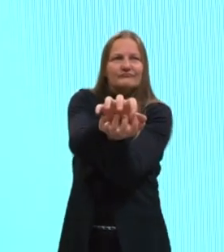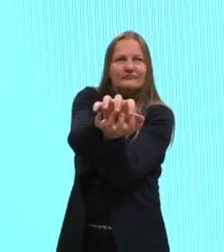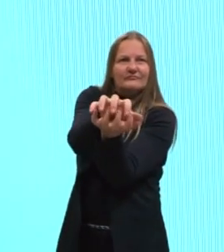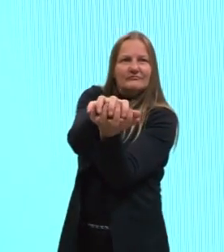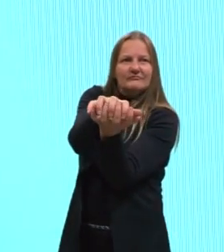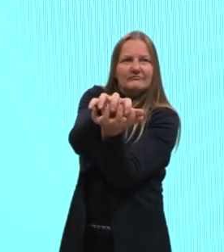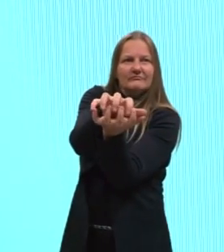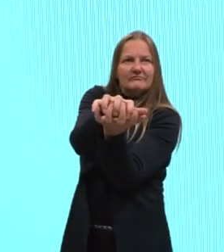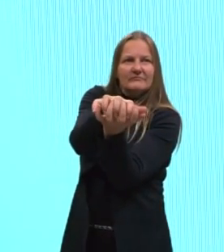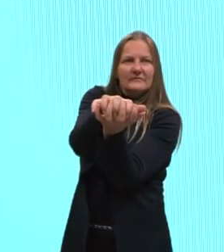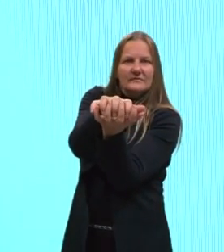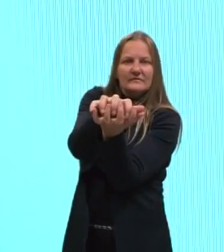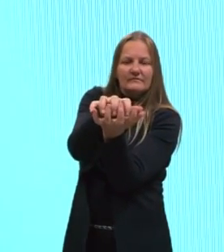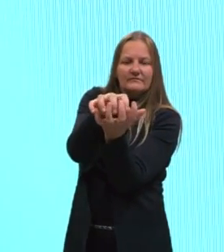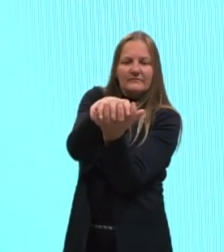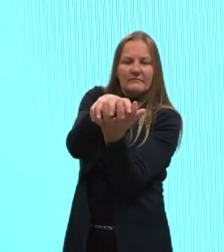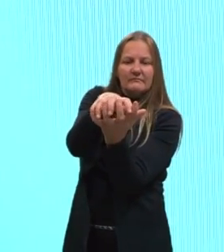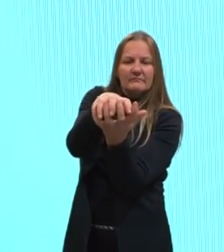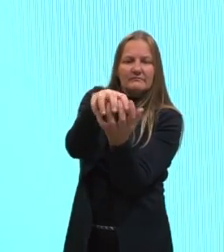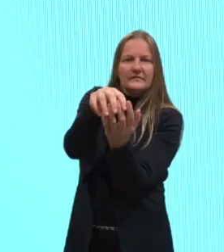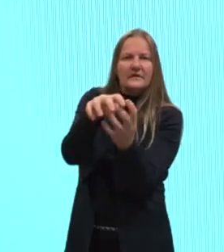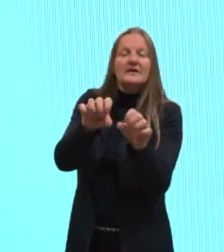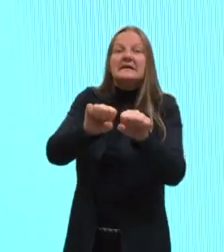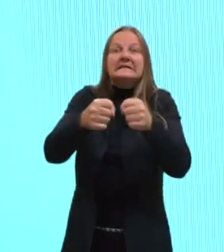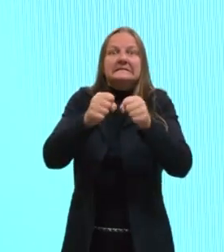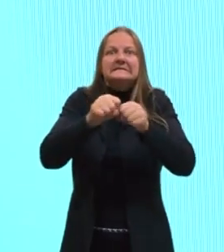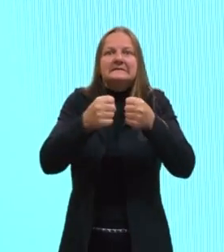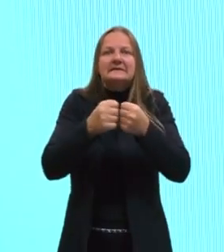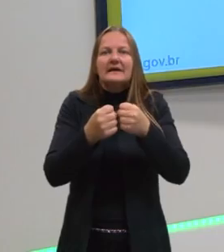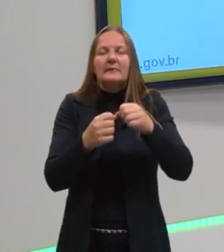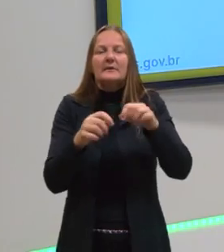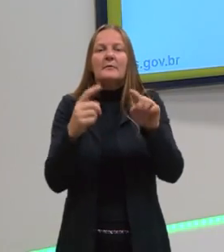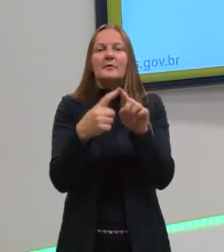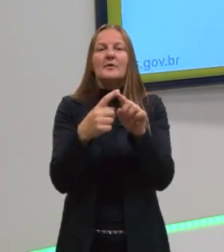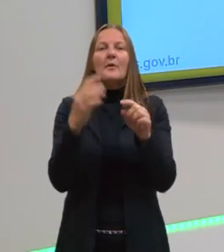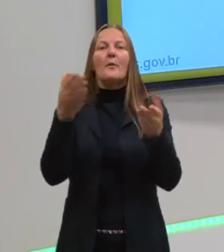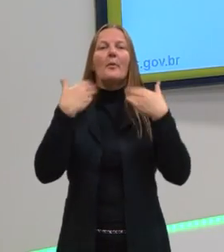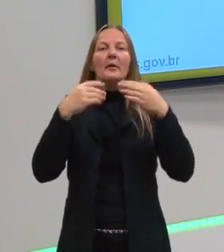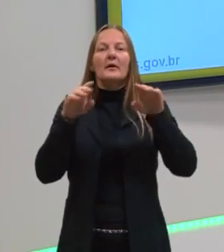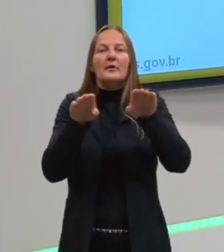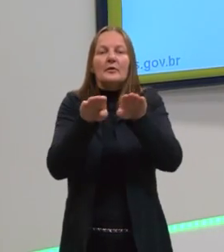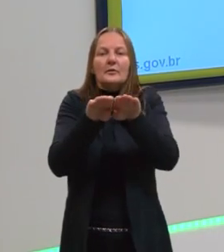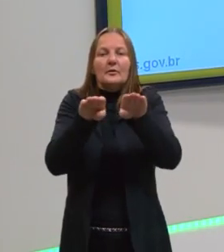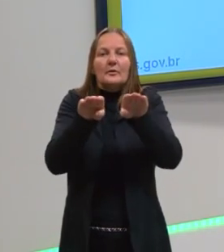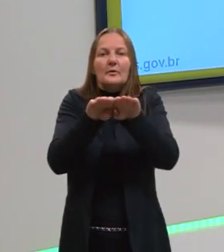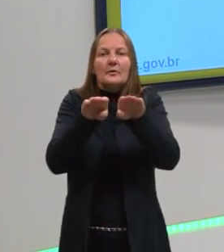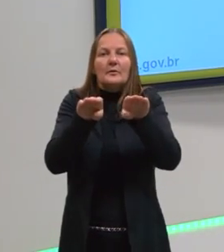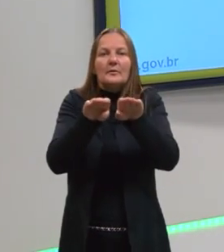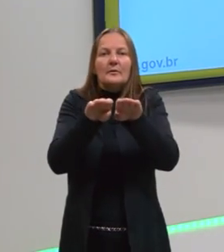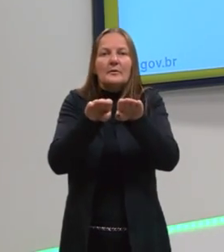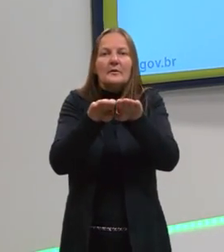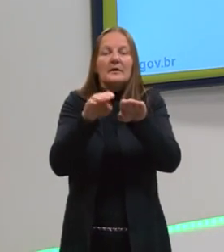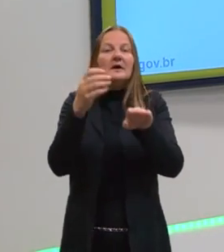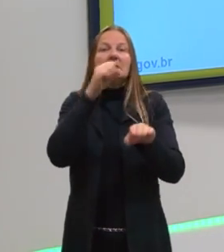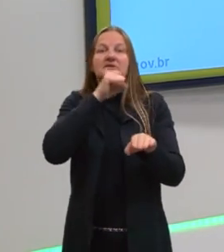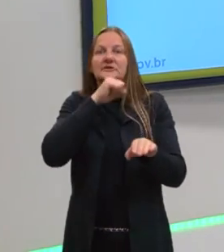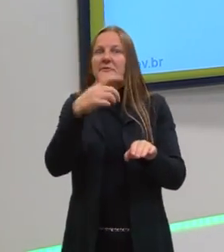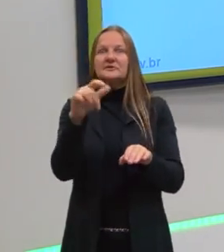gente chama assim, essa ponte, ela vai rachar. E aí, prejuízos enormes. Antigamente, não se fazia